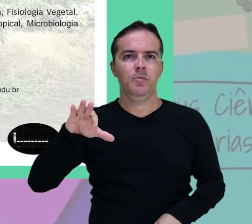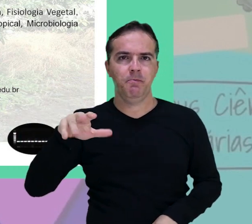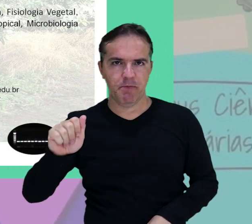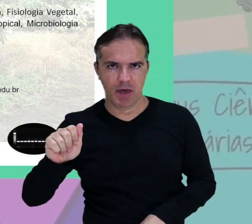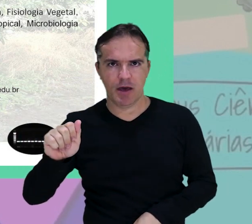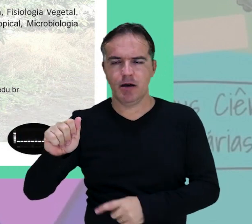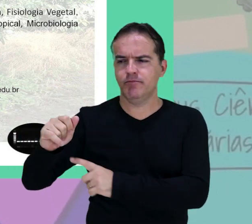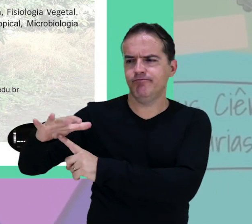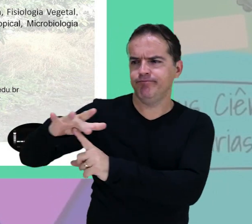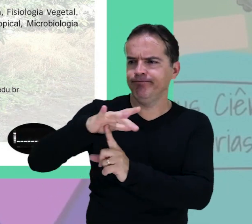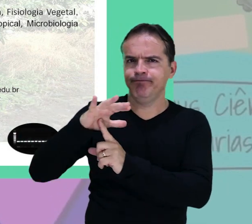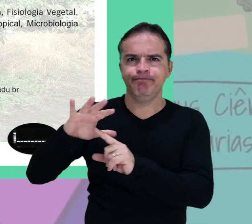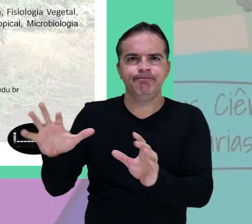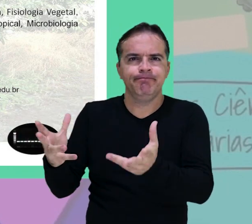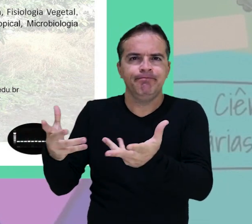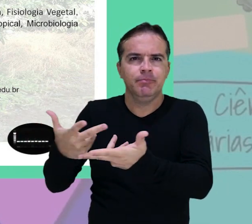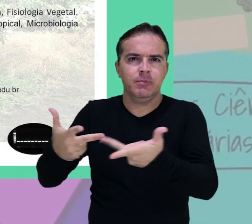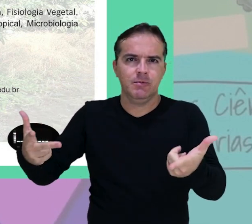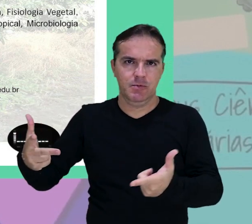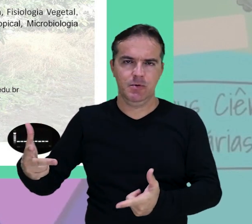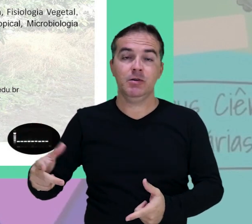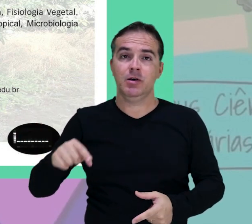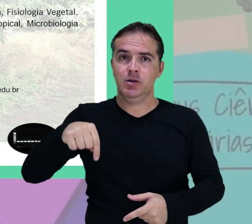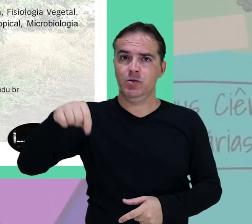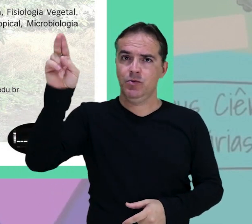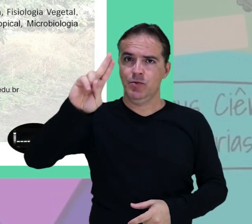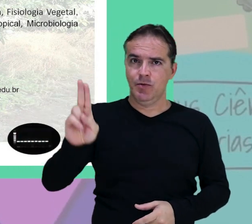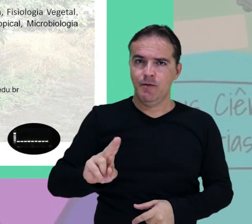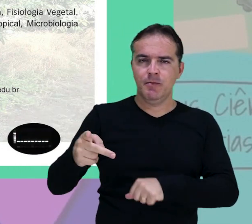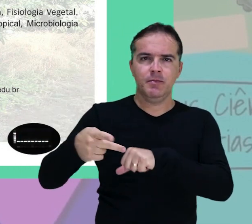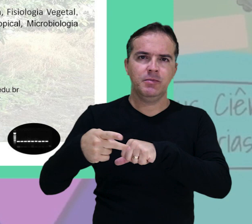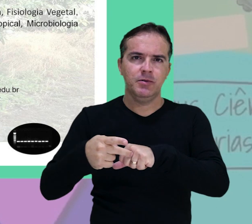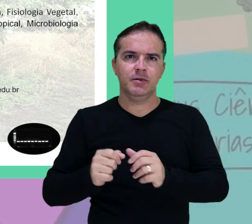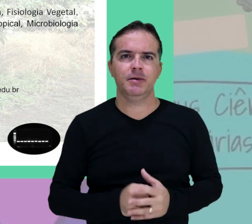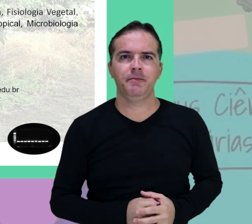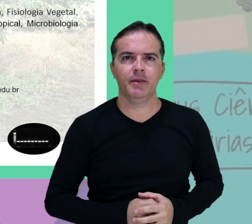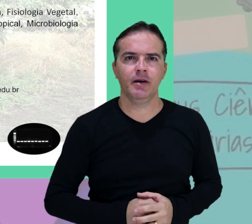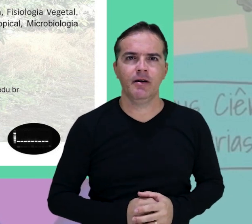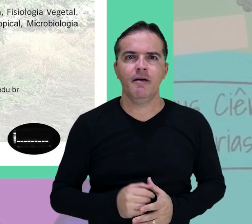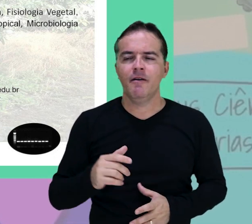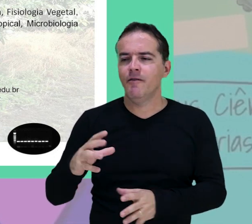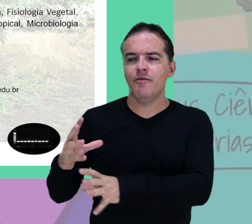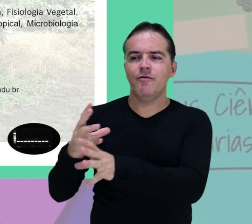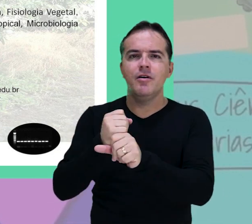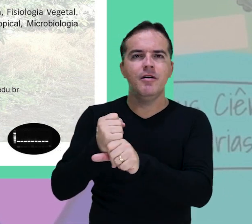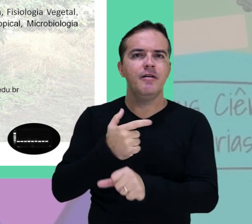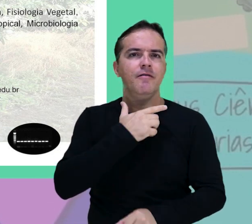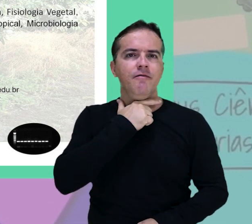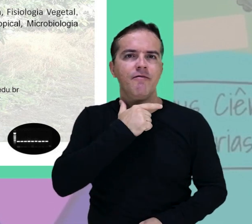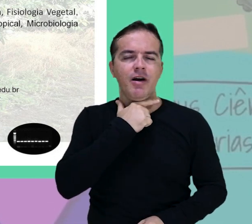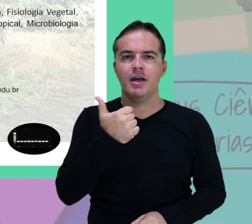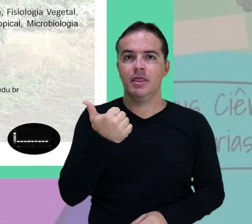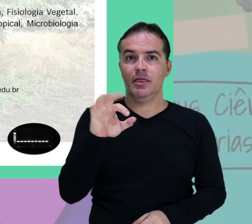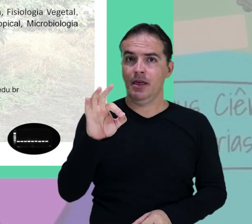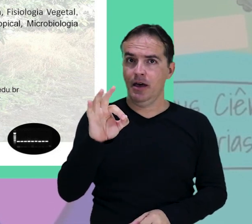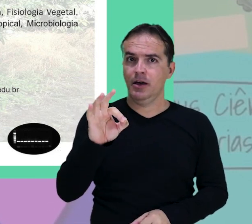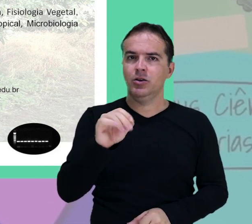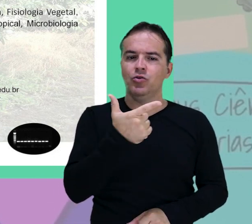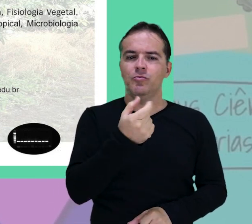vegetal Ofertado pela Univasf em Petrolina São 10 vagas para o semestre 2023